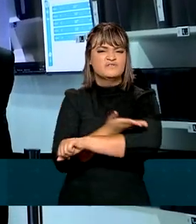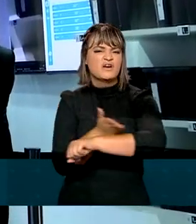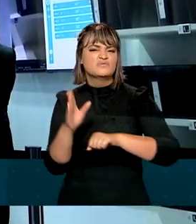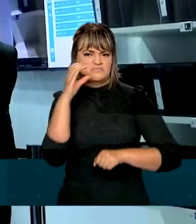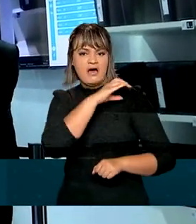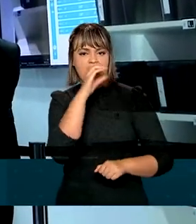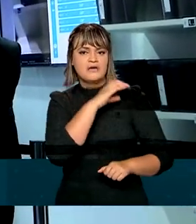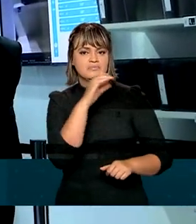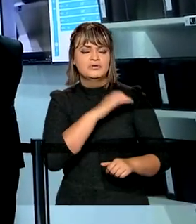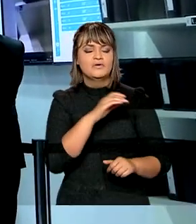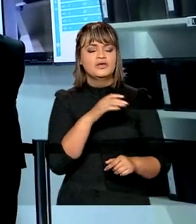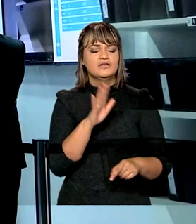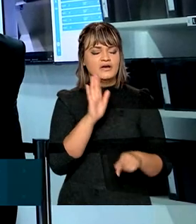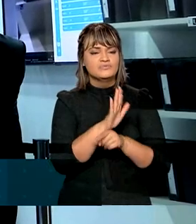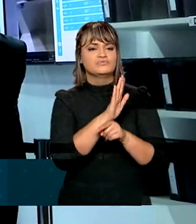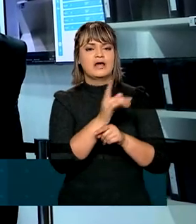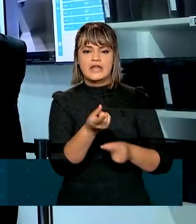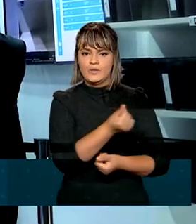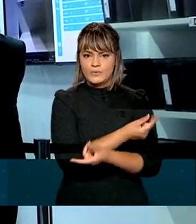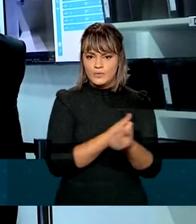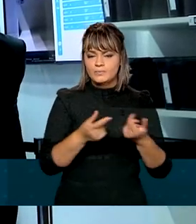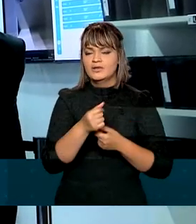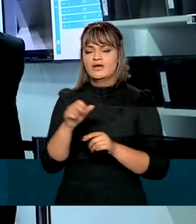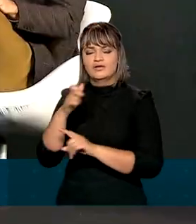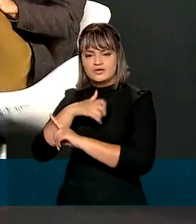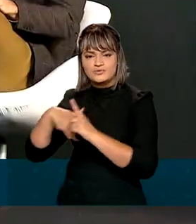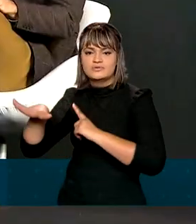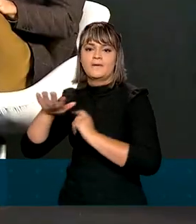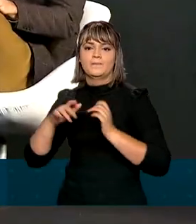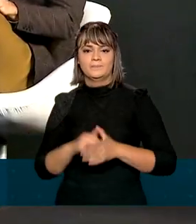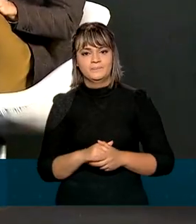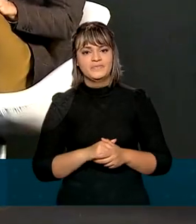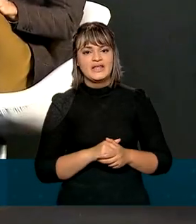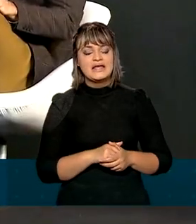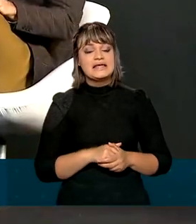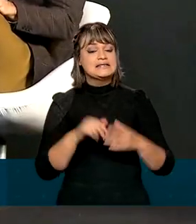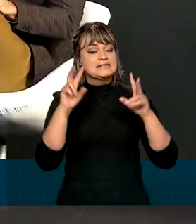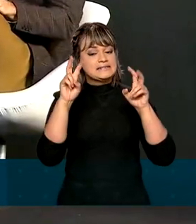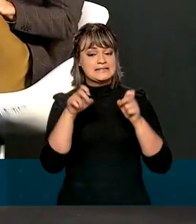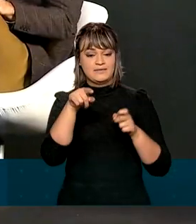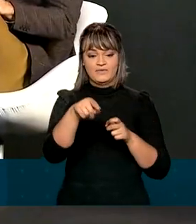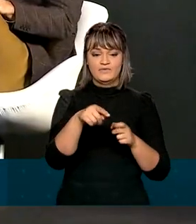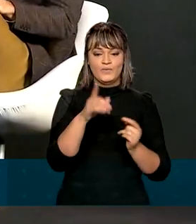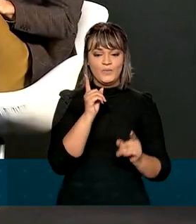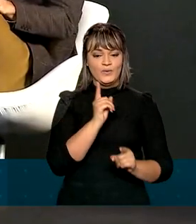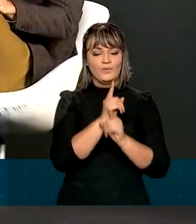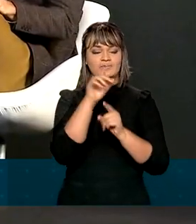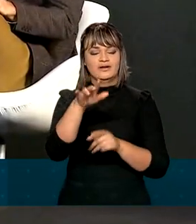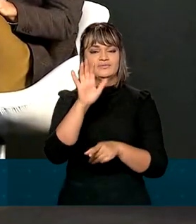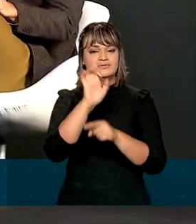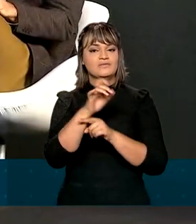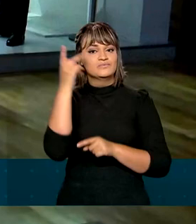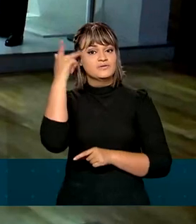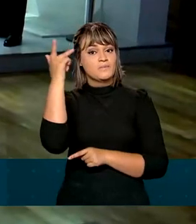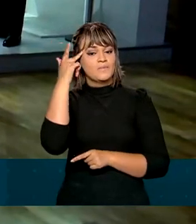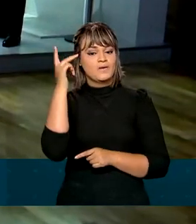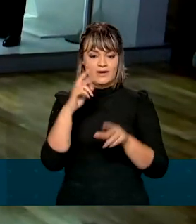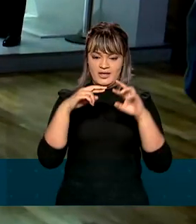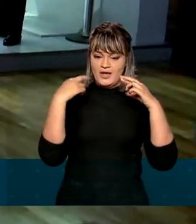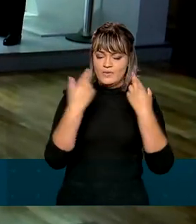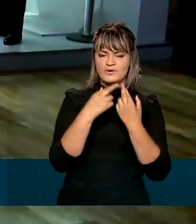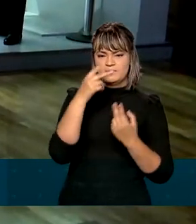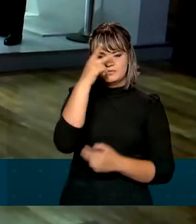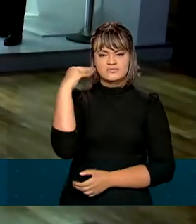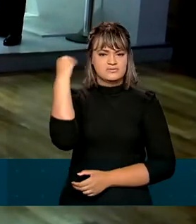trazer benefícios, tanto econômicos quanto benefícios sociais. E o assunto foi tema deste encontro em São Paulo, que reuniu